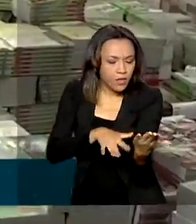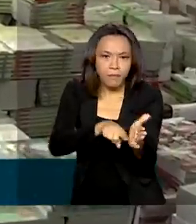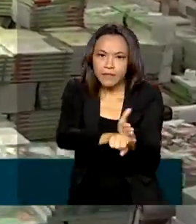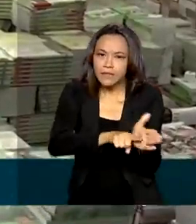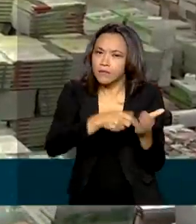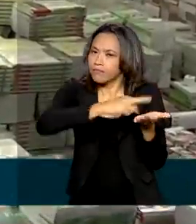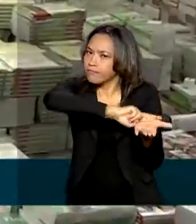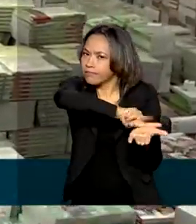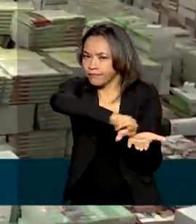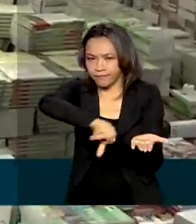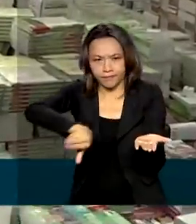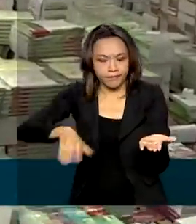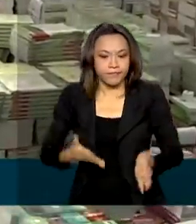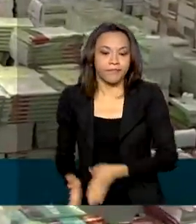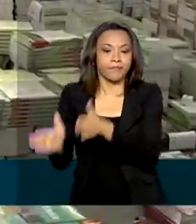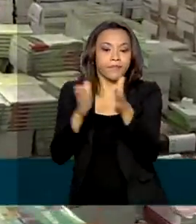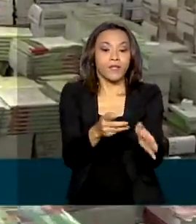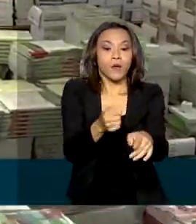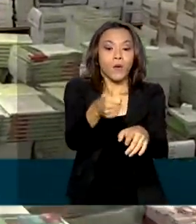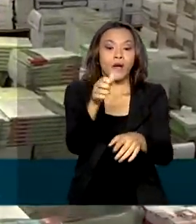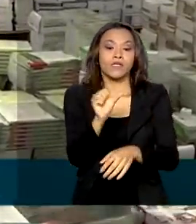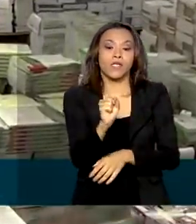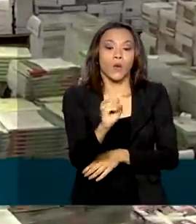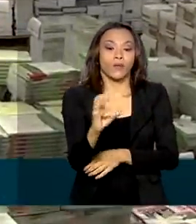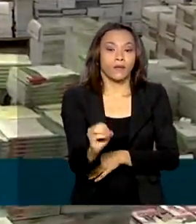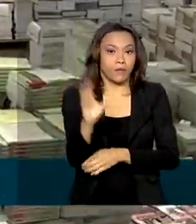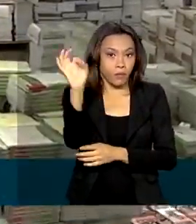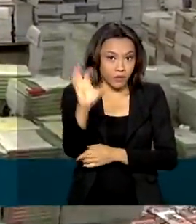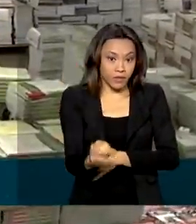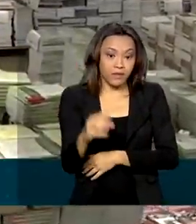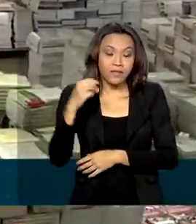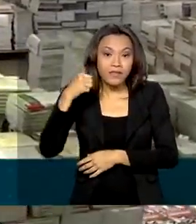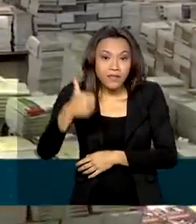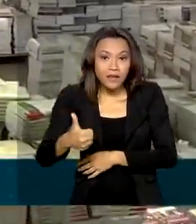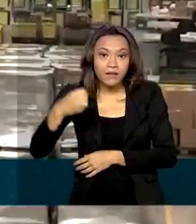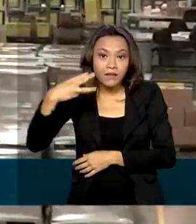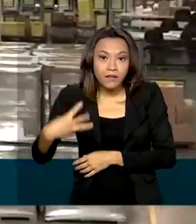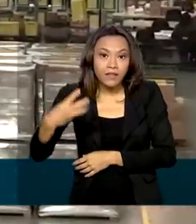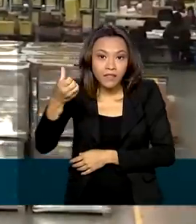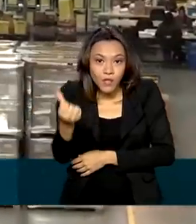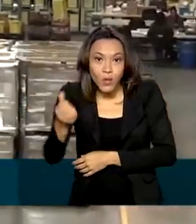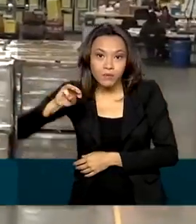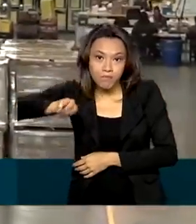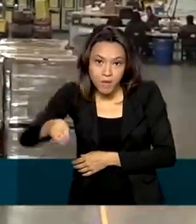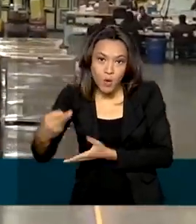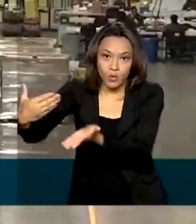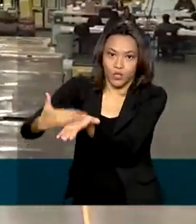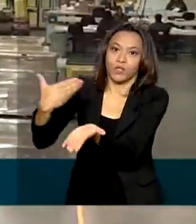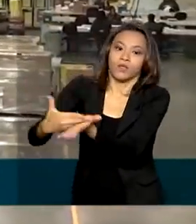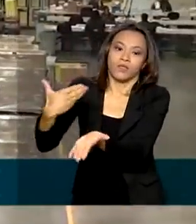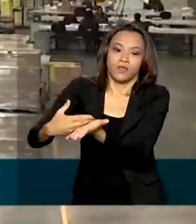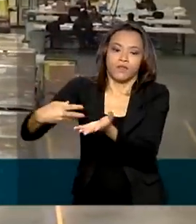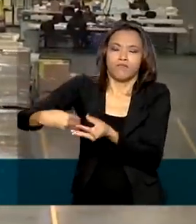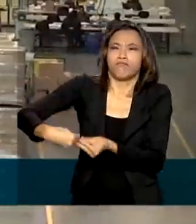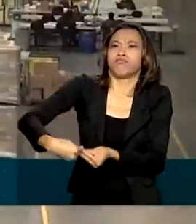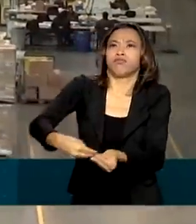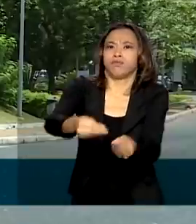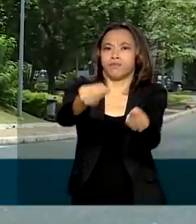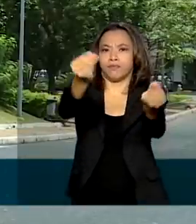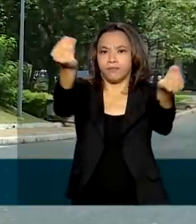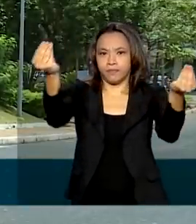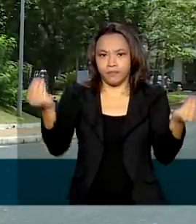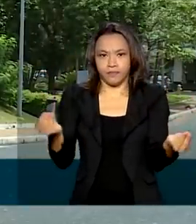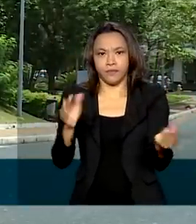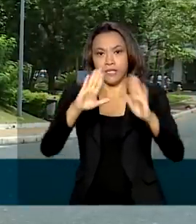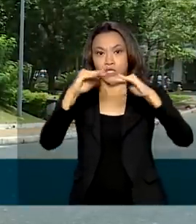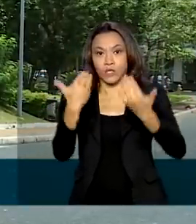Quase 80% dos mais de 132 milhões de livros didáticos que vão atender as escolas públicas este ano